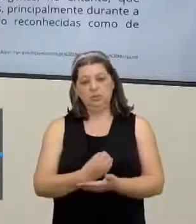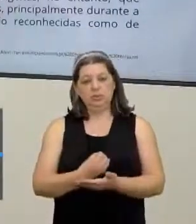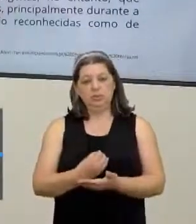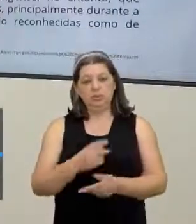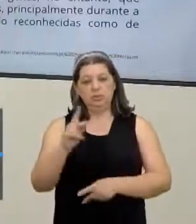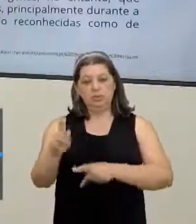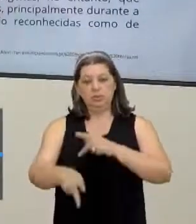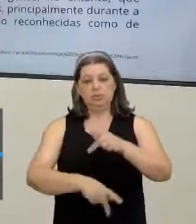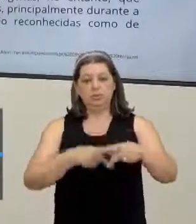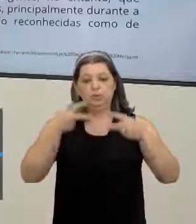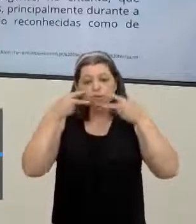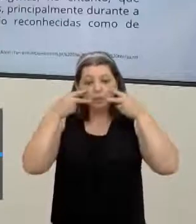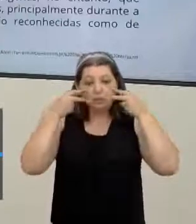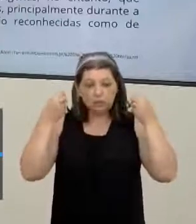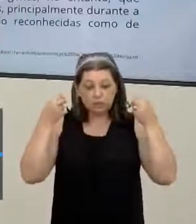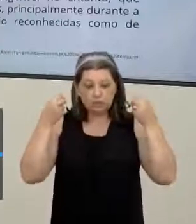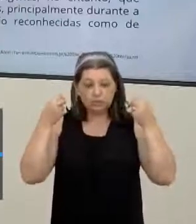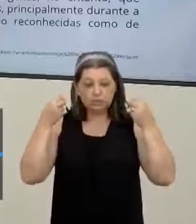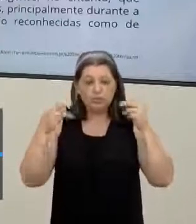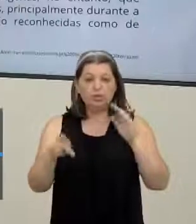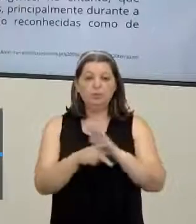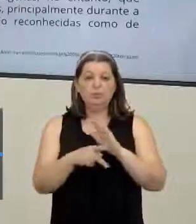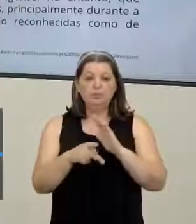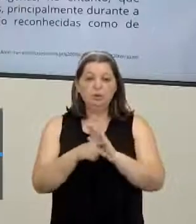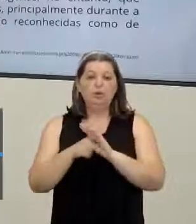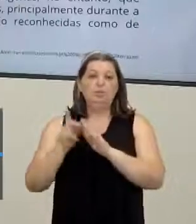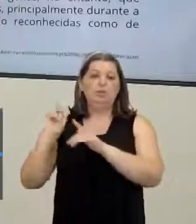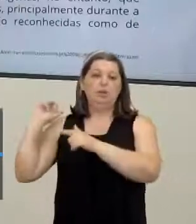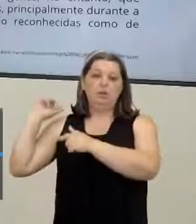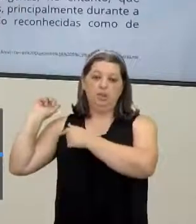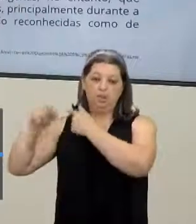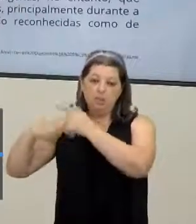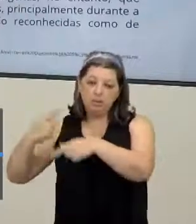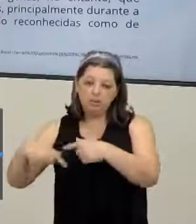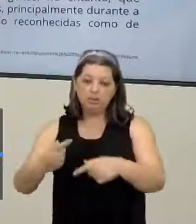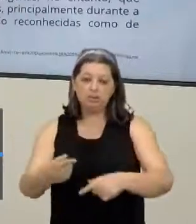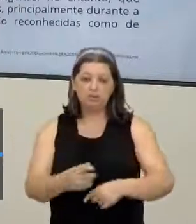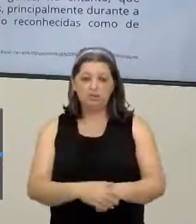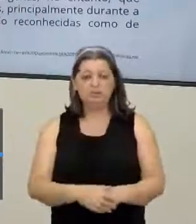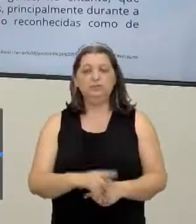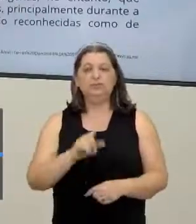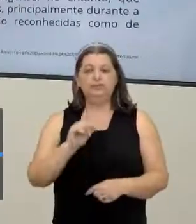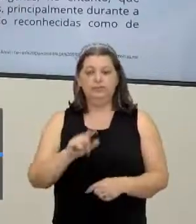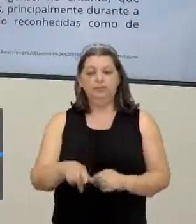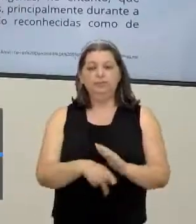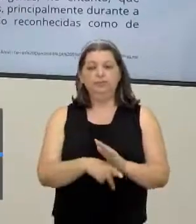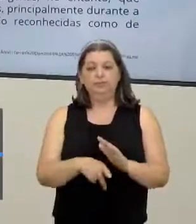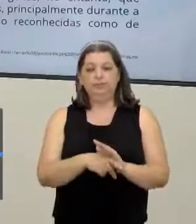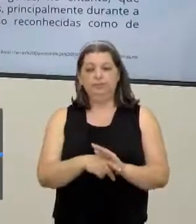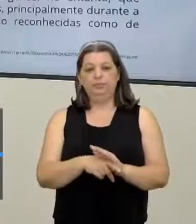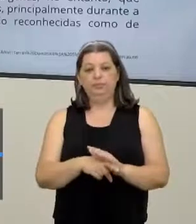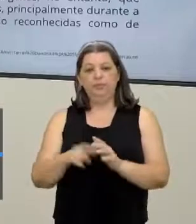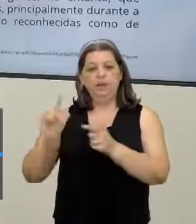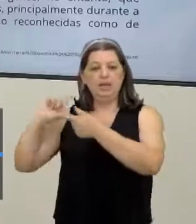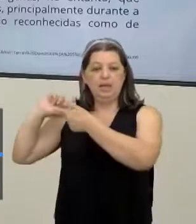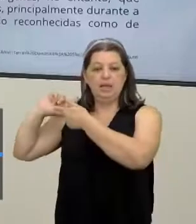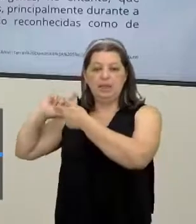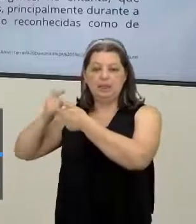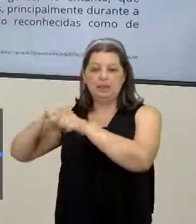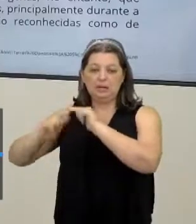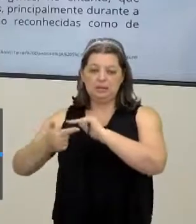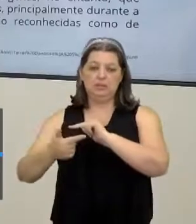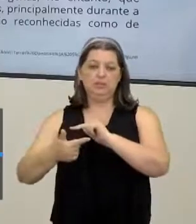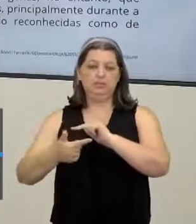Quando falamos isso Que vem da origem Então por isso que ela é denominada aí Tradicionalmente